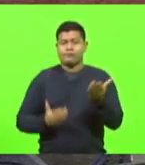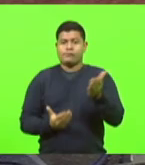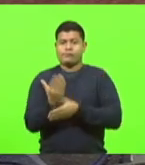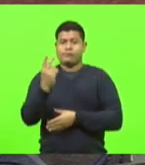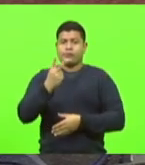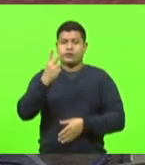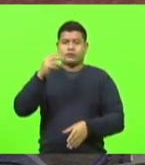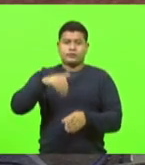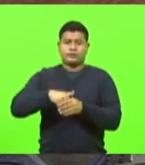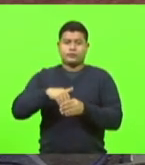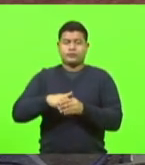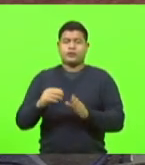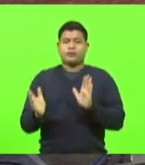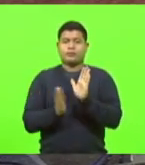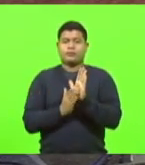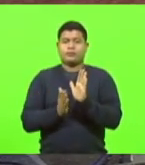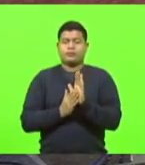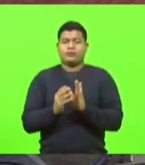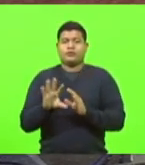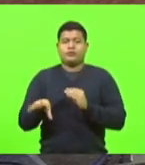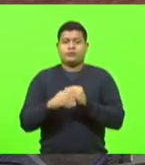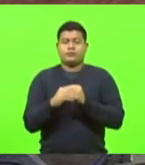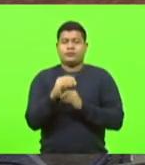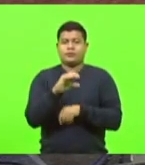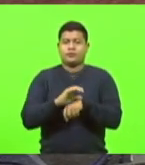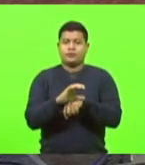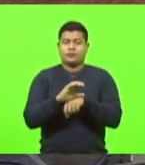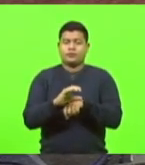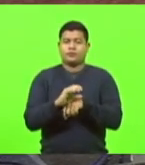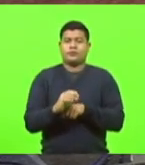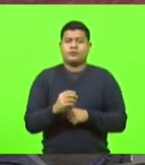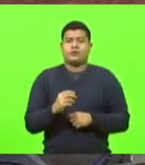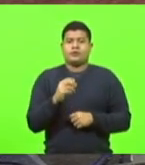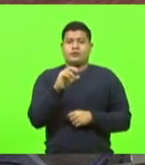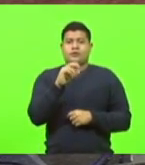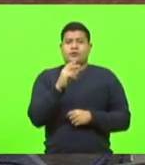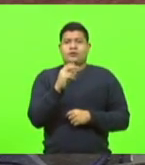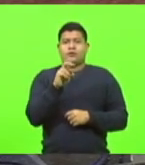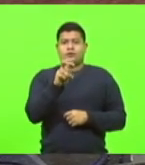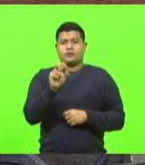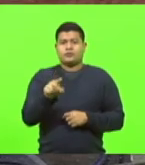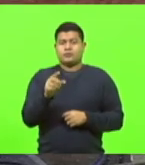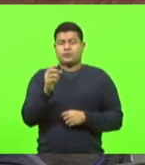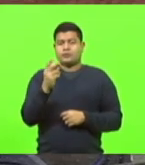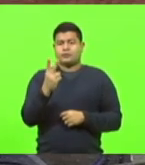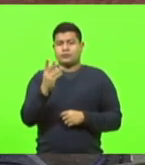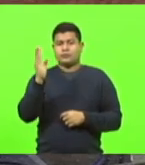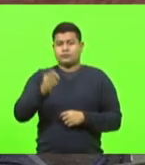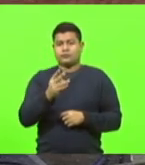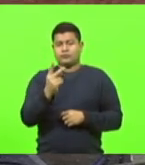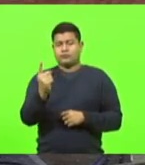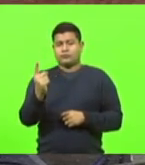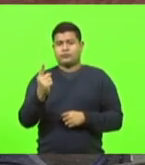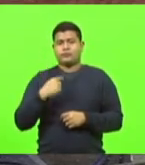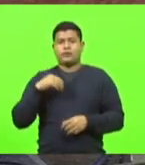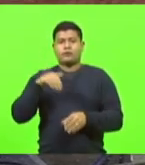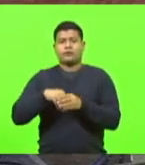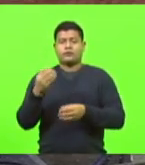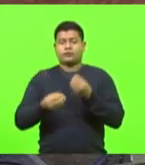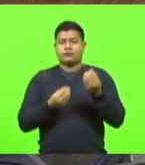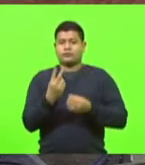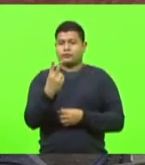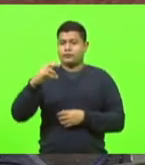emenda à Constituição nº 5, 2021, tendo a seguinte votação. 29 votos sim,